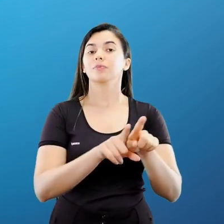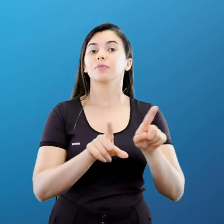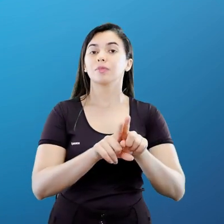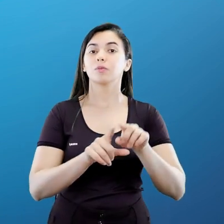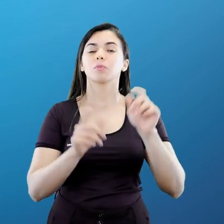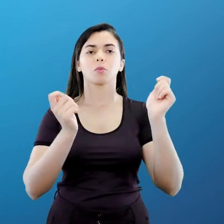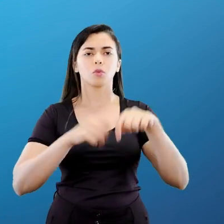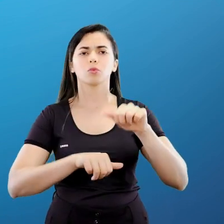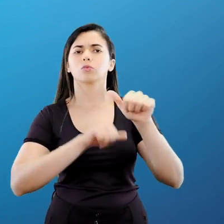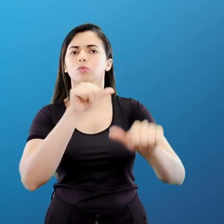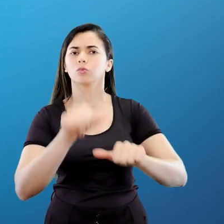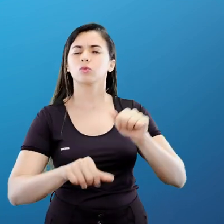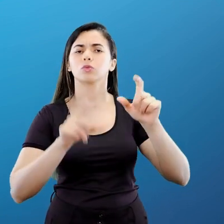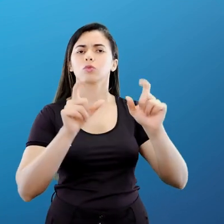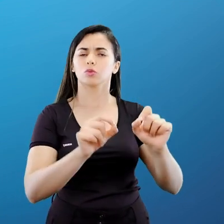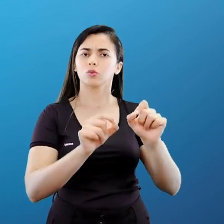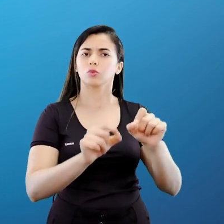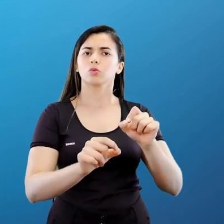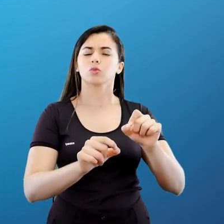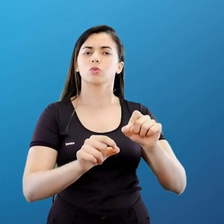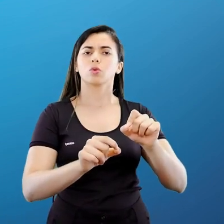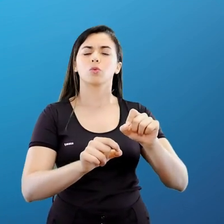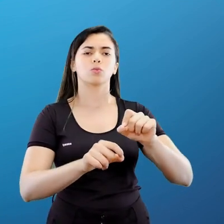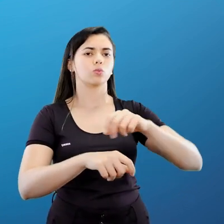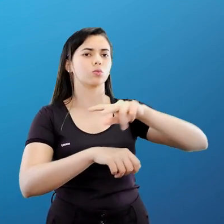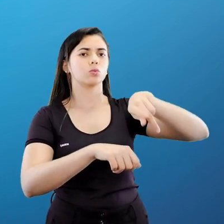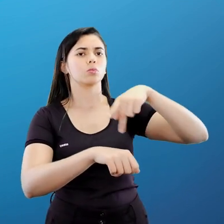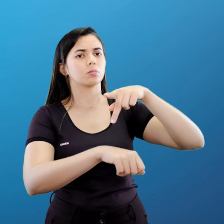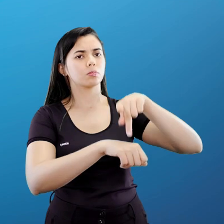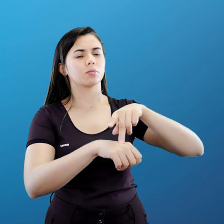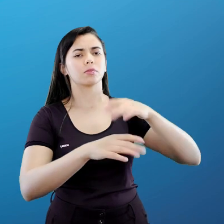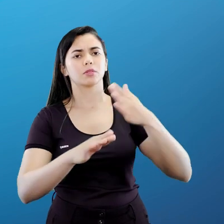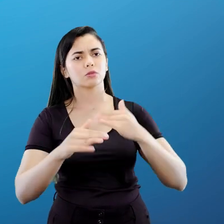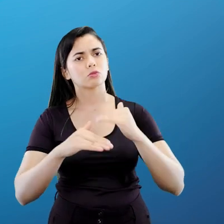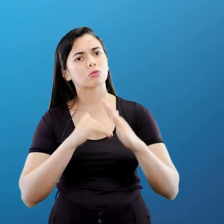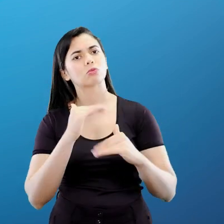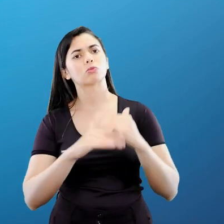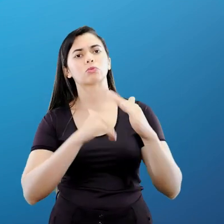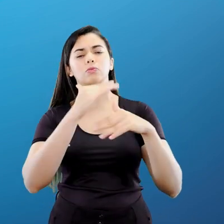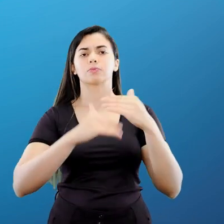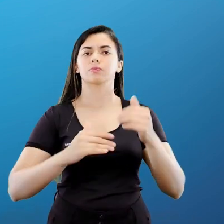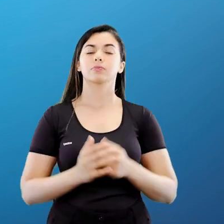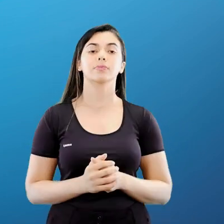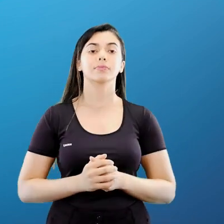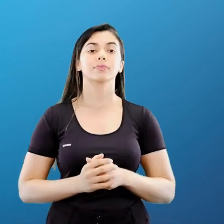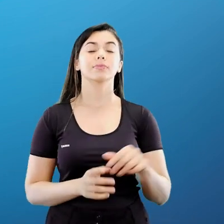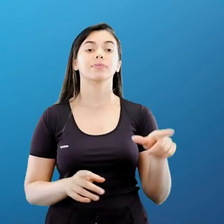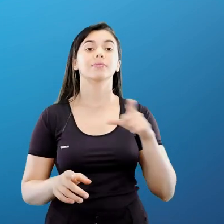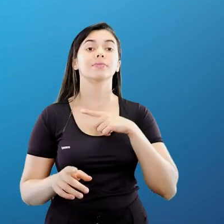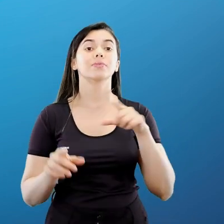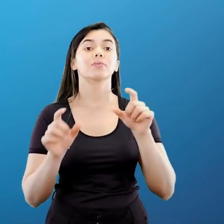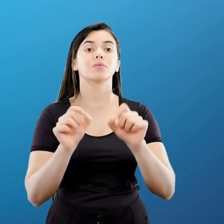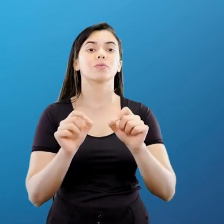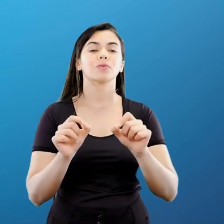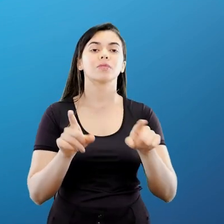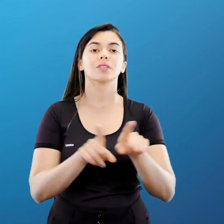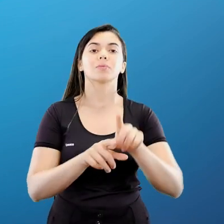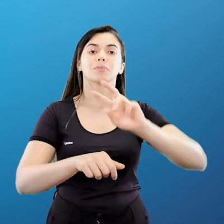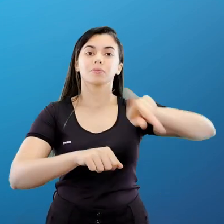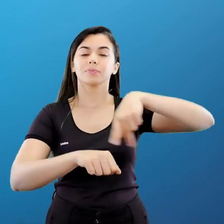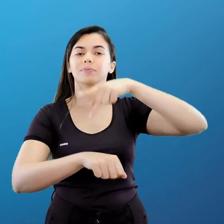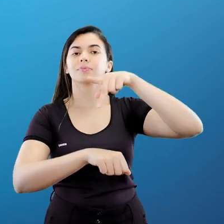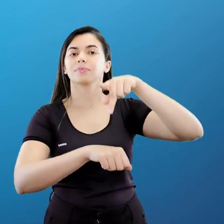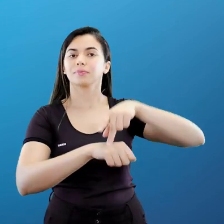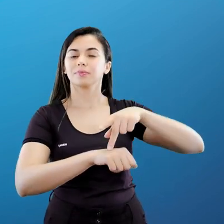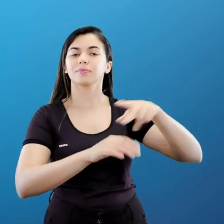grupos de maior relevância no cenário energético. A gente tem também uma coisa interessante, que são países africanos